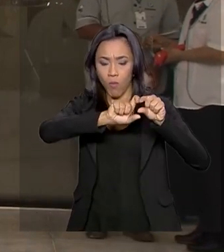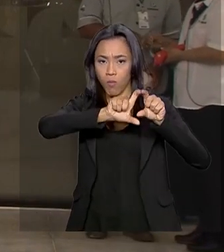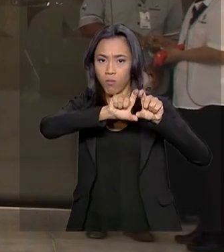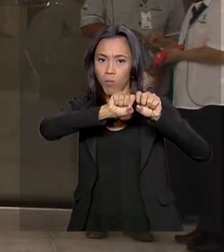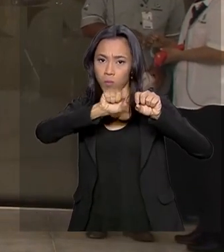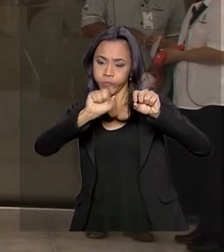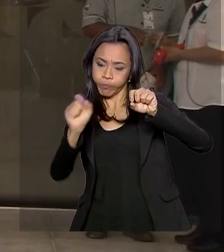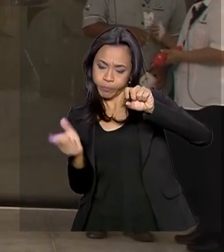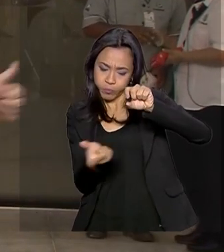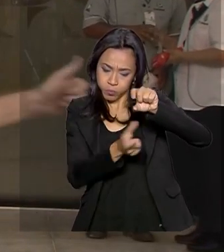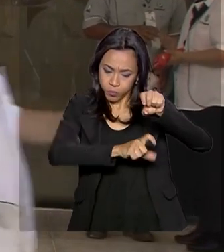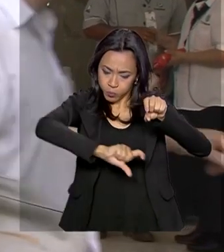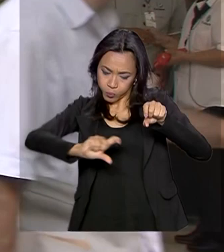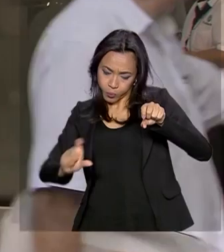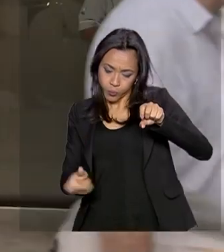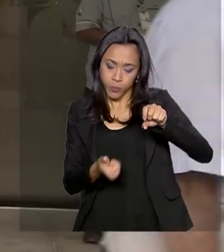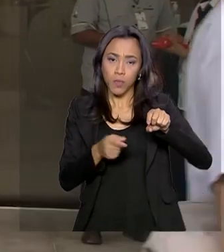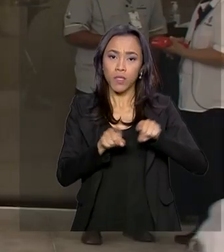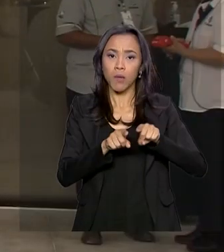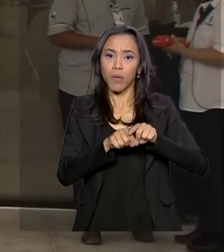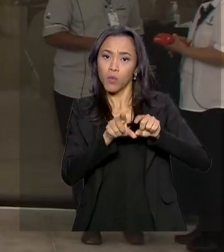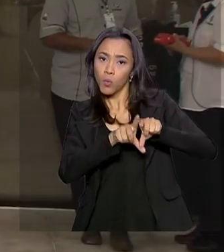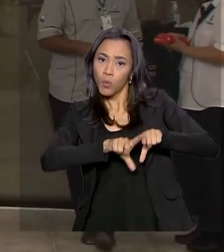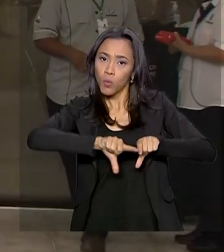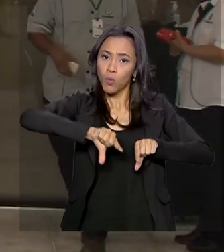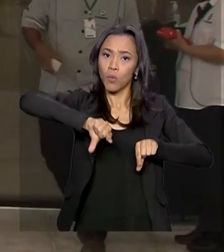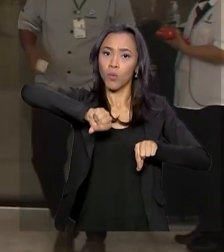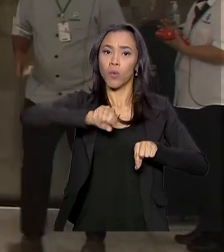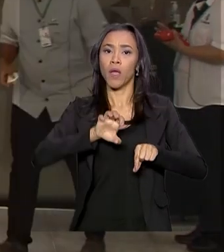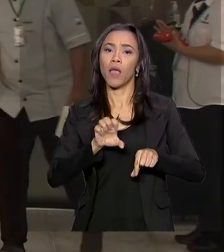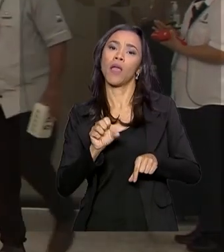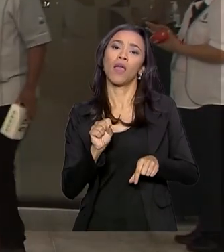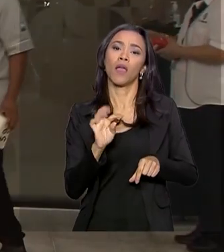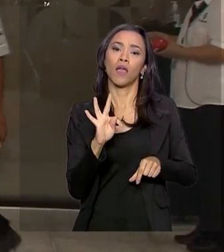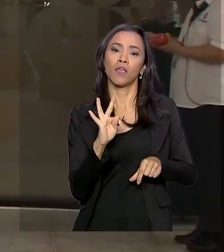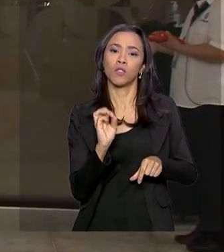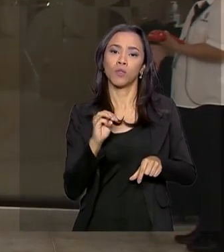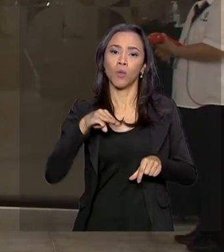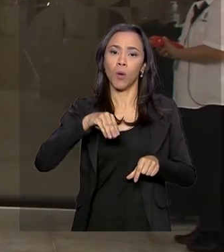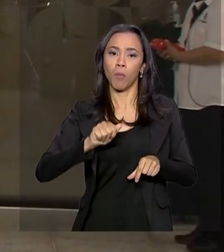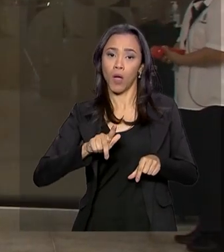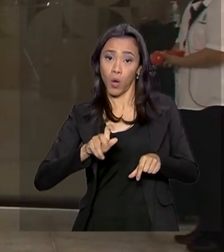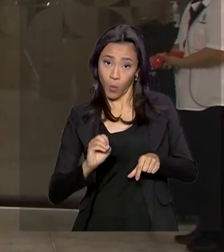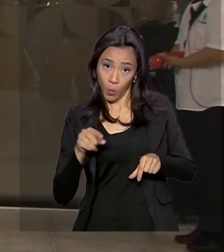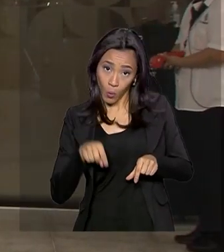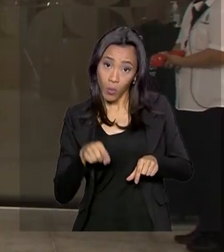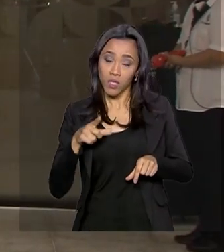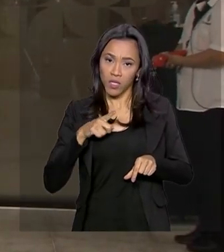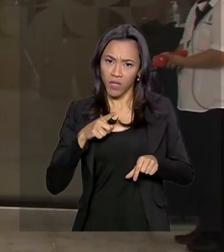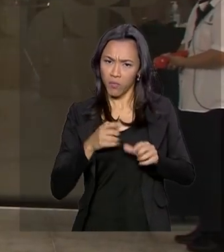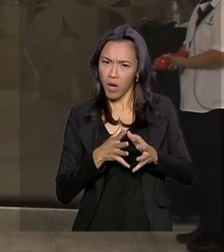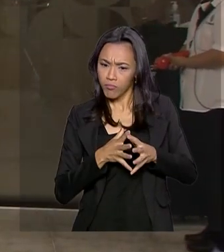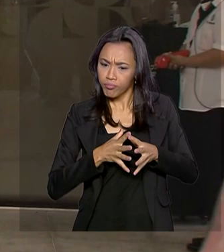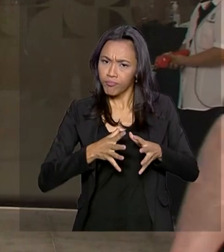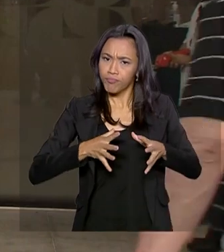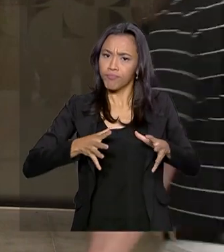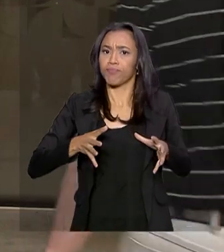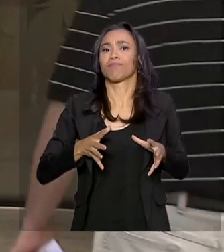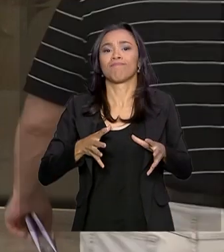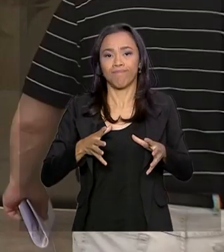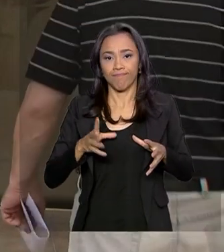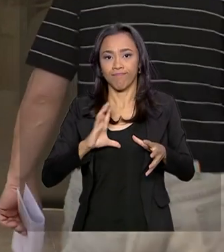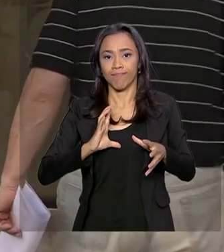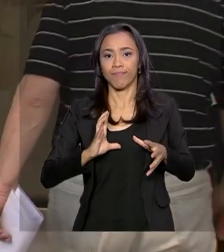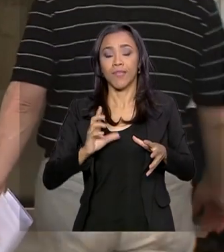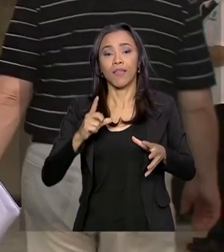no estômago de Jair Bolsonaro e que isso caracterizou um quadro de distensão do abdômen e